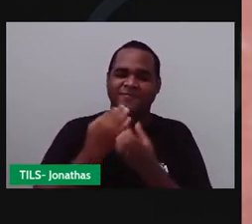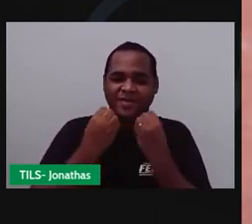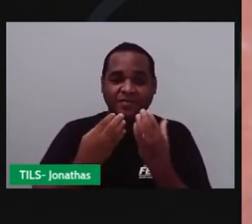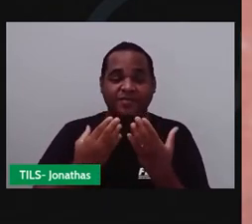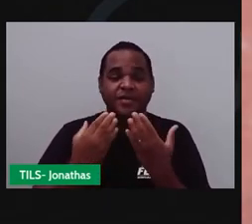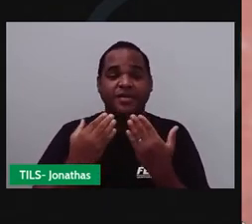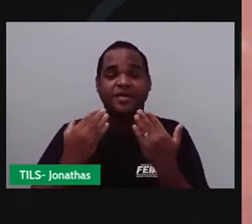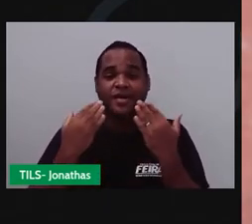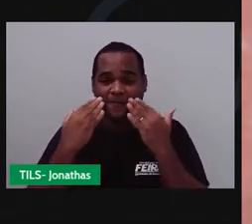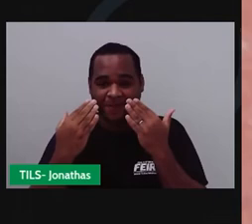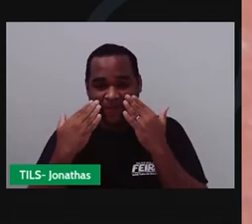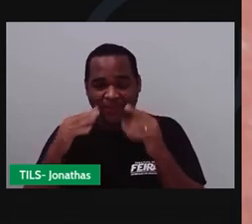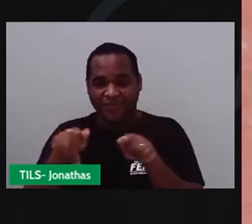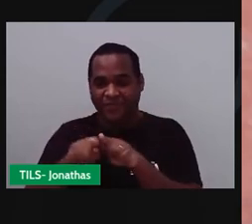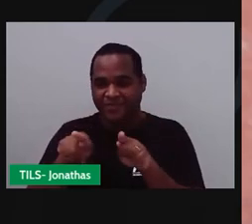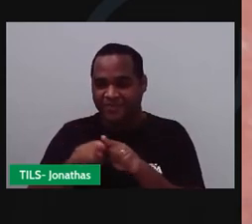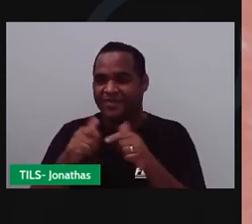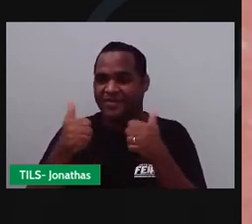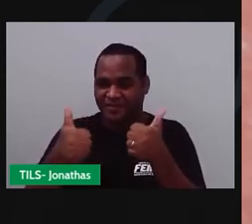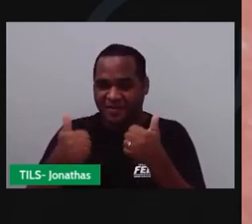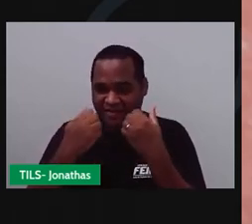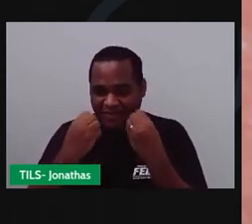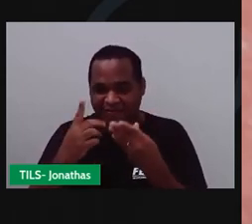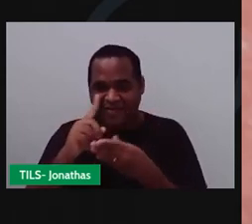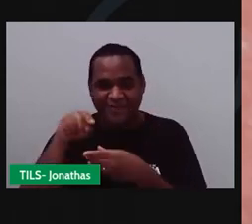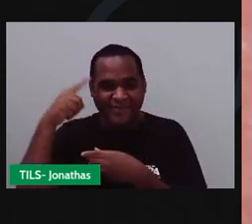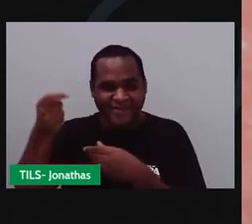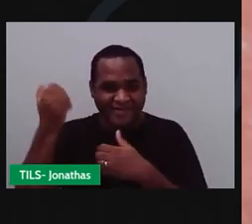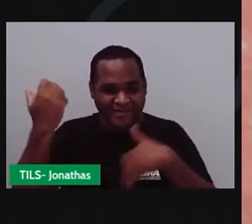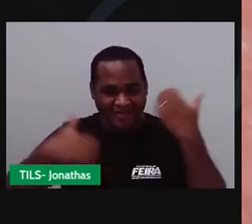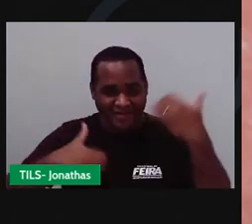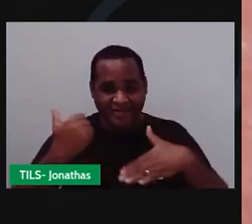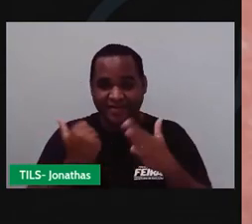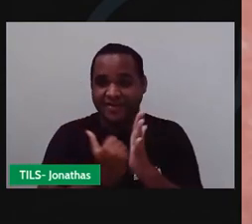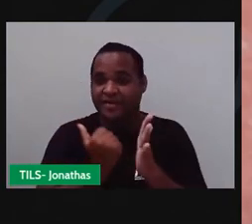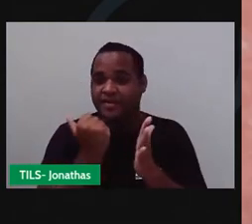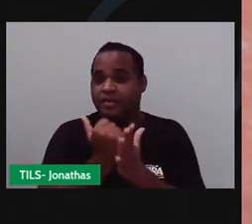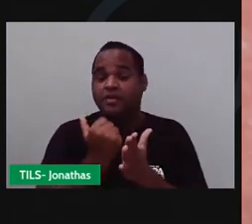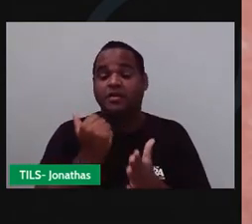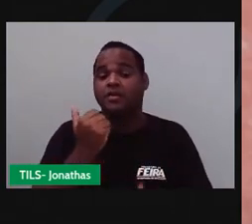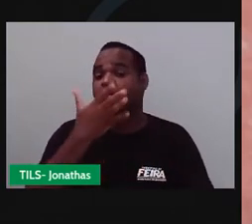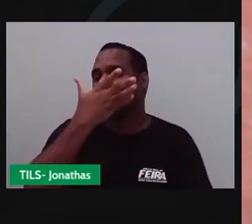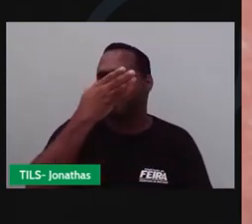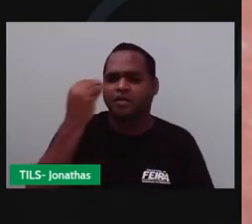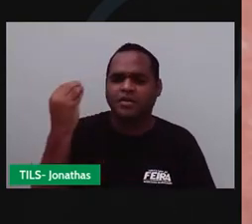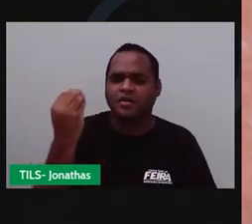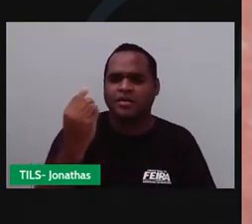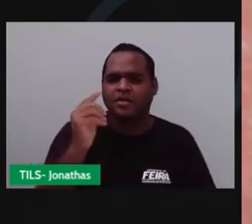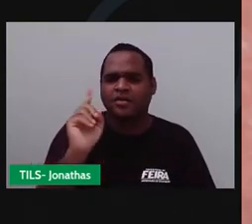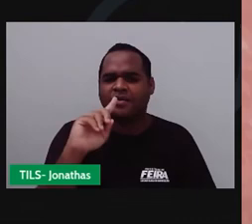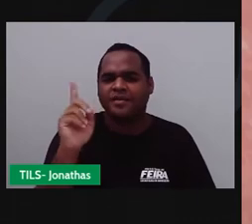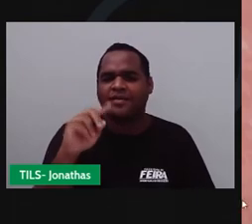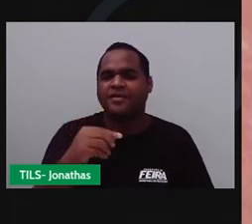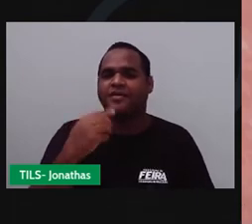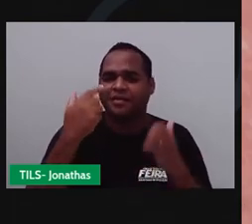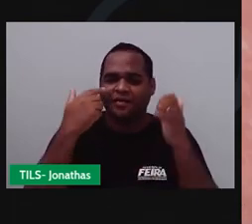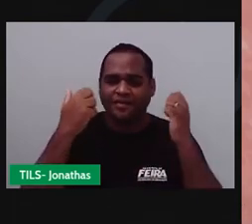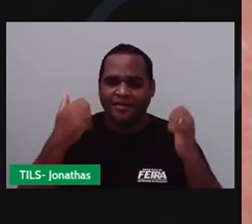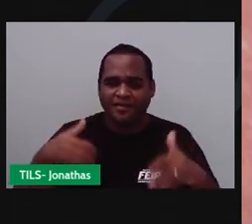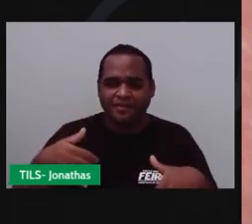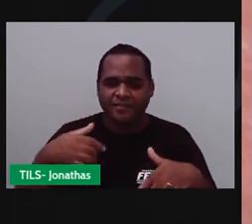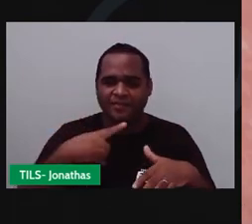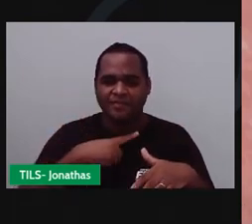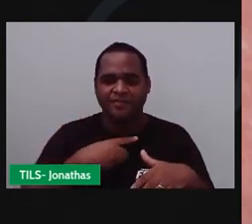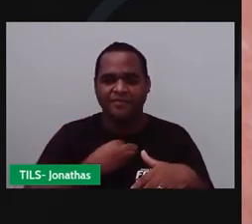Acabou-se o recreio. E tem uma coisa que a minha avó costuma dizer que eu adoro repetir.